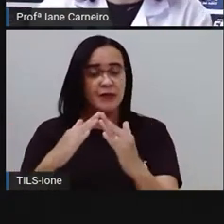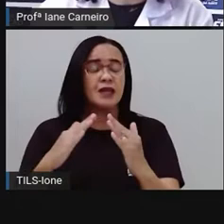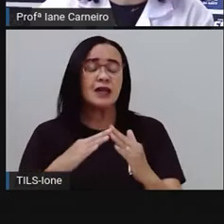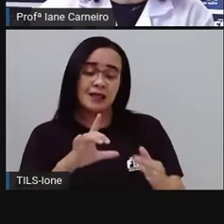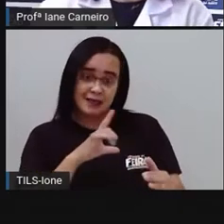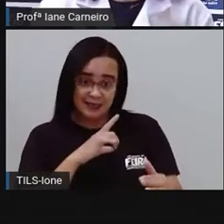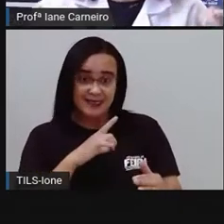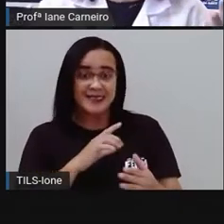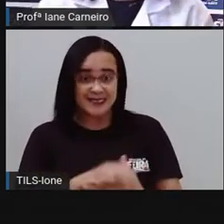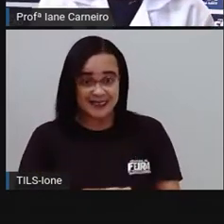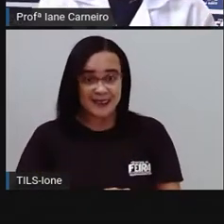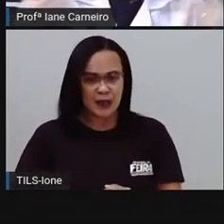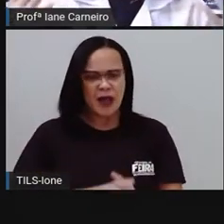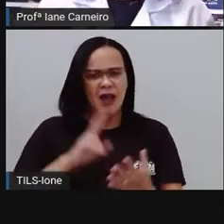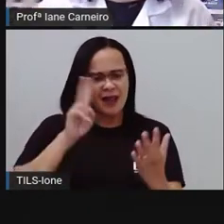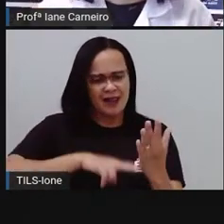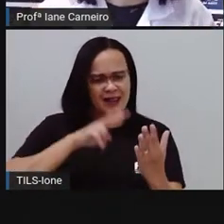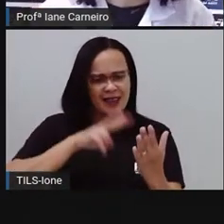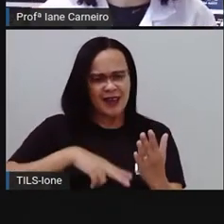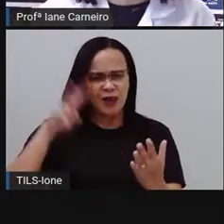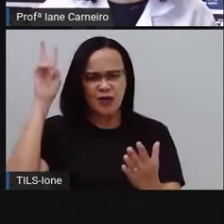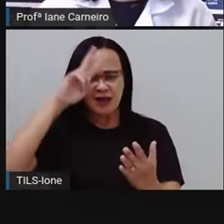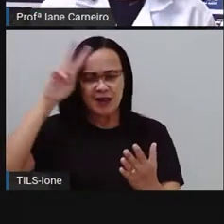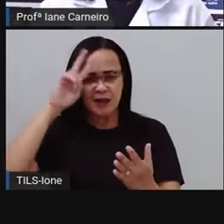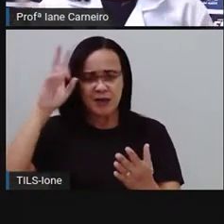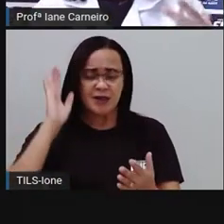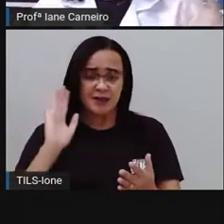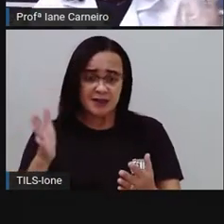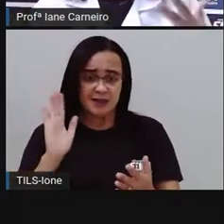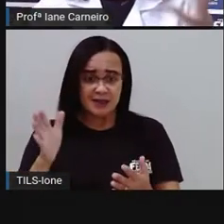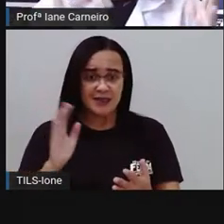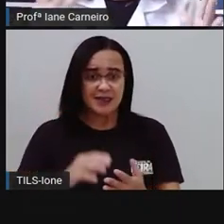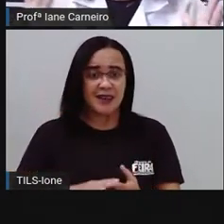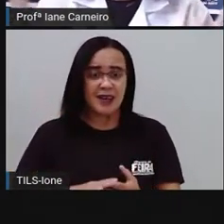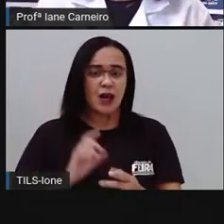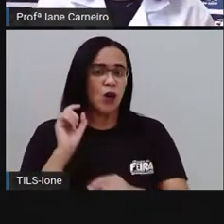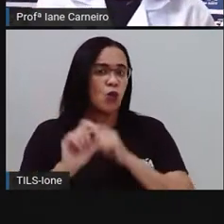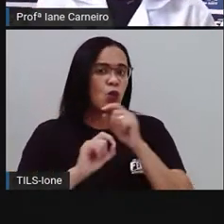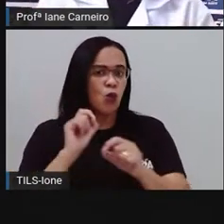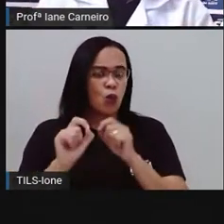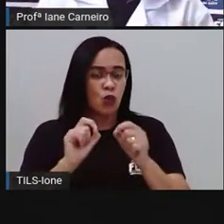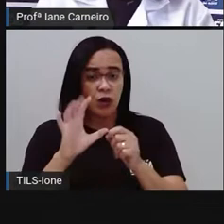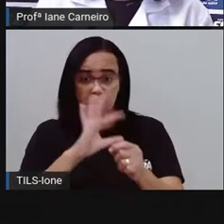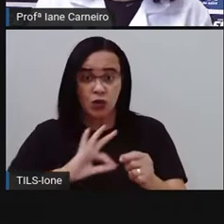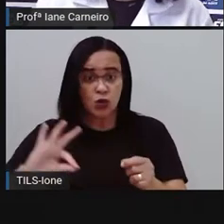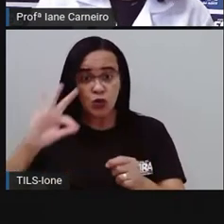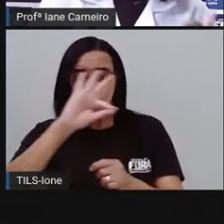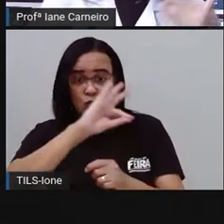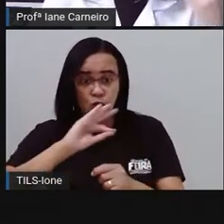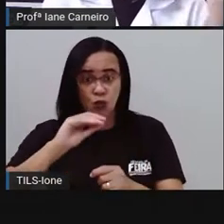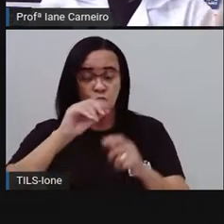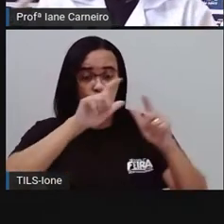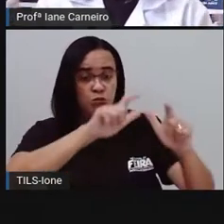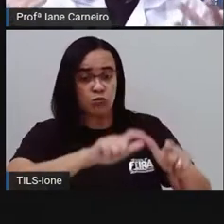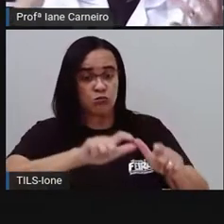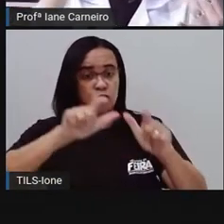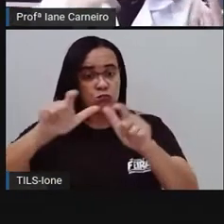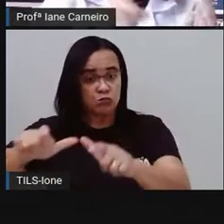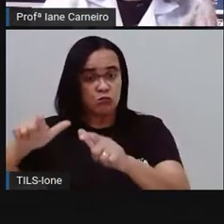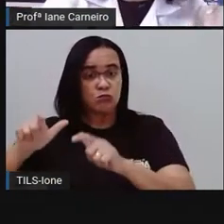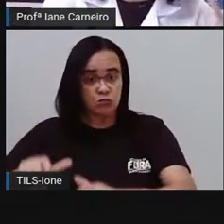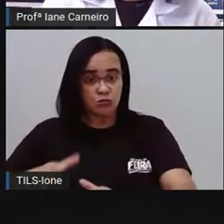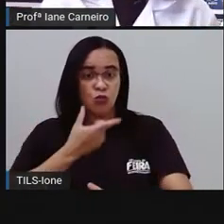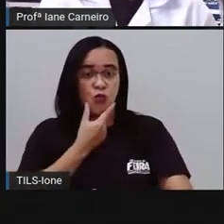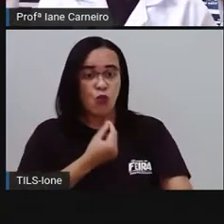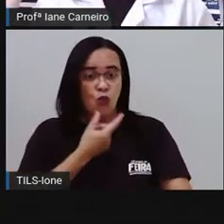sobre o bairro, o livro, o bairro do Marcelo, né? E nós vimos tudo o que tinha naquele bairro, né? Então, no bairro do Marcelo tinha